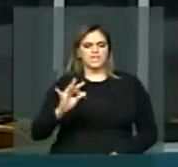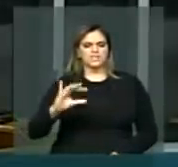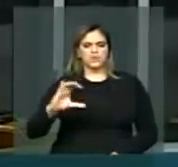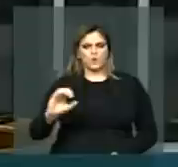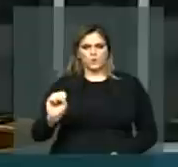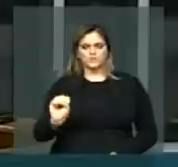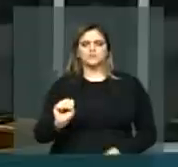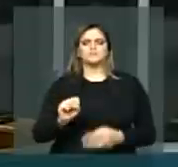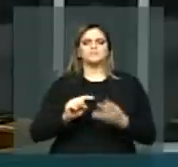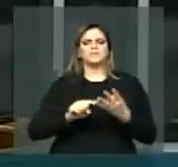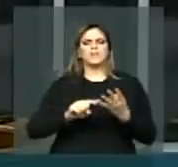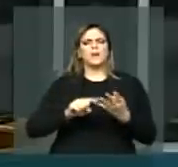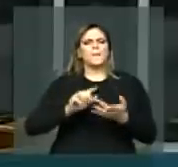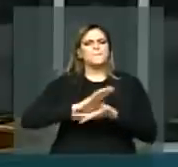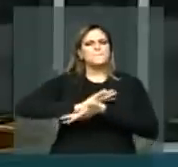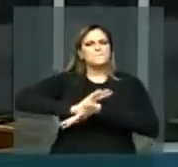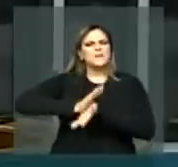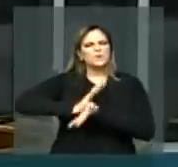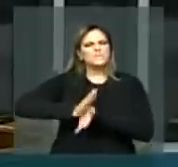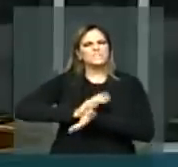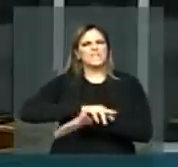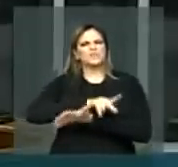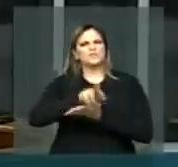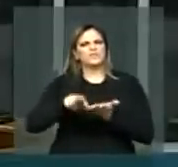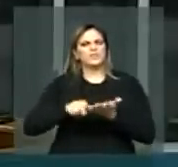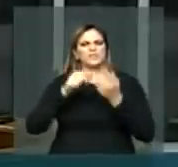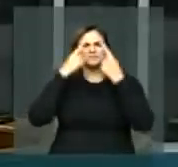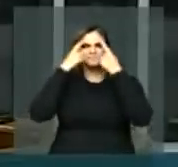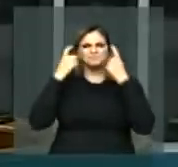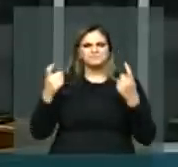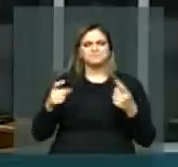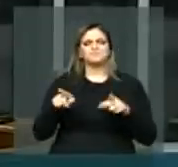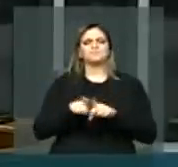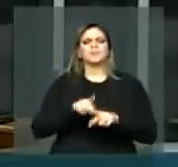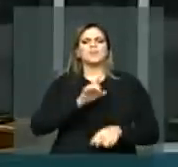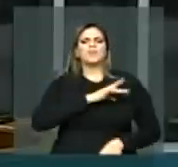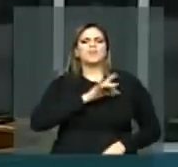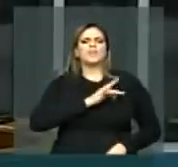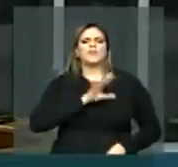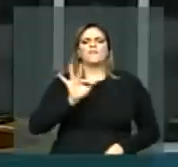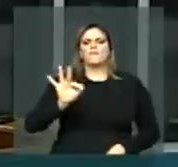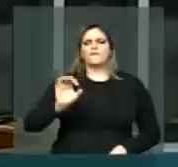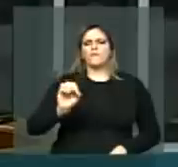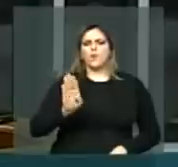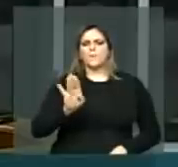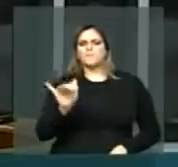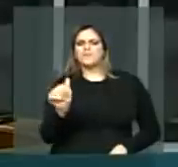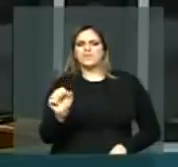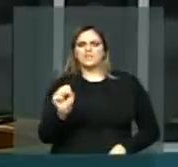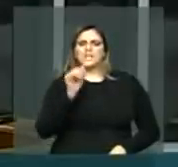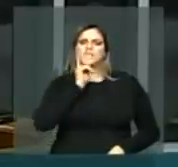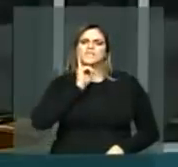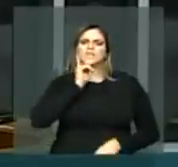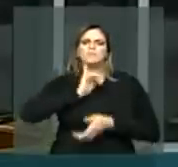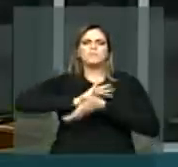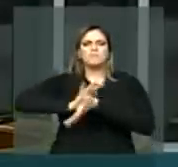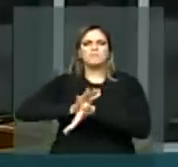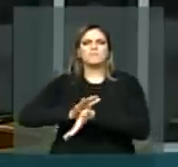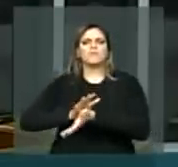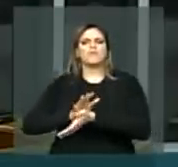preconceitos e violências, as chamadas fobias, a exemplo da homofobia,